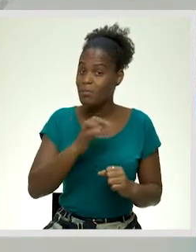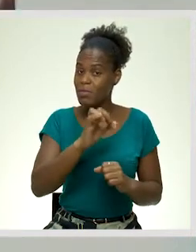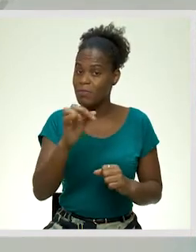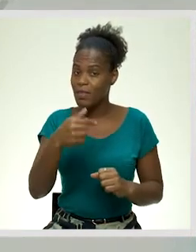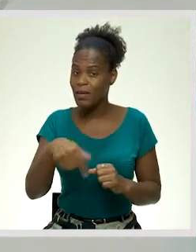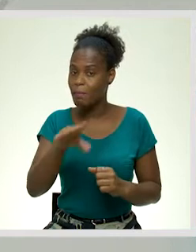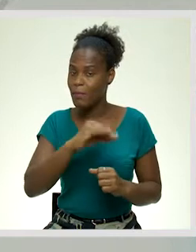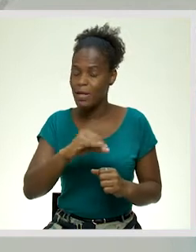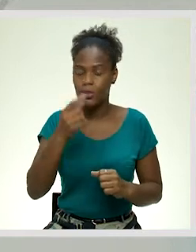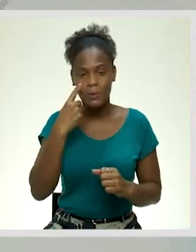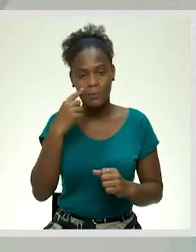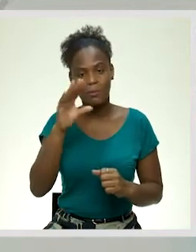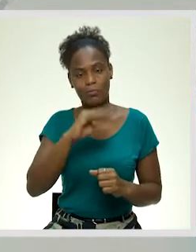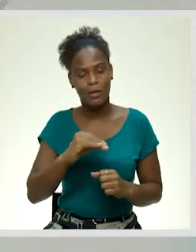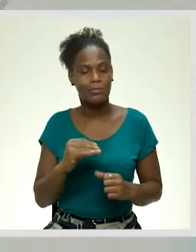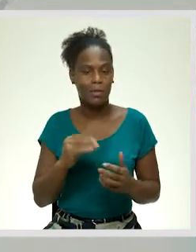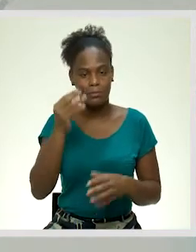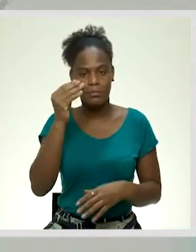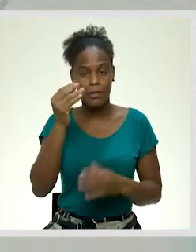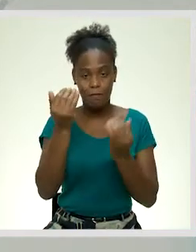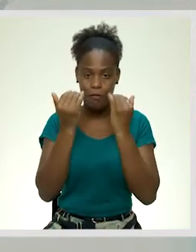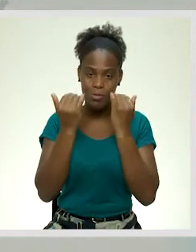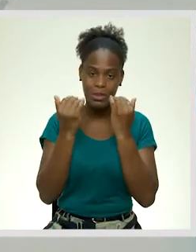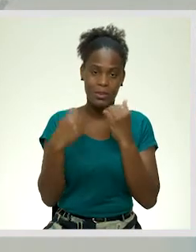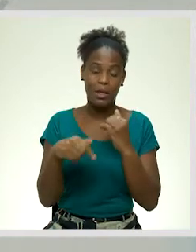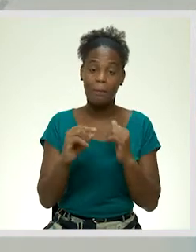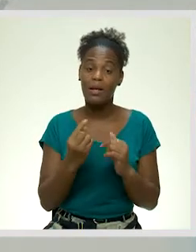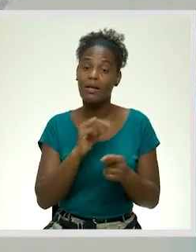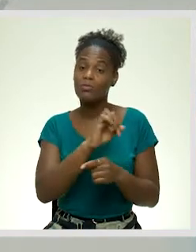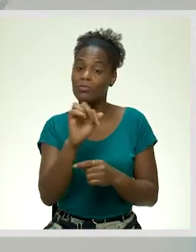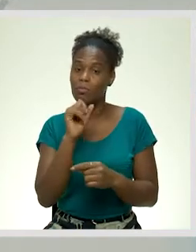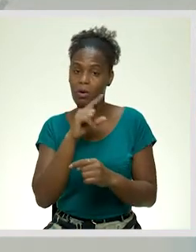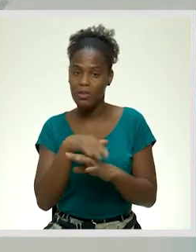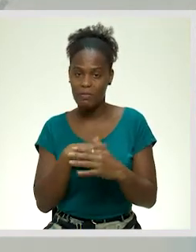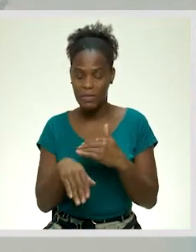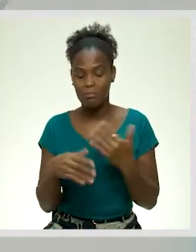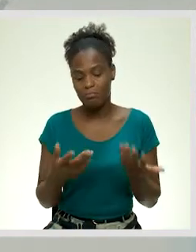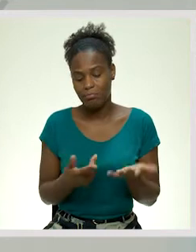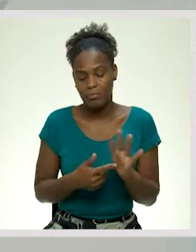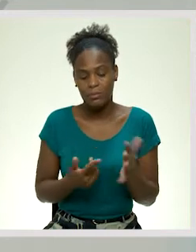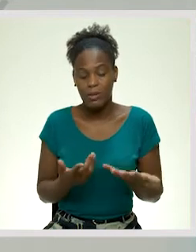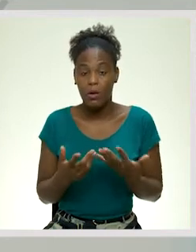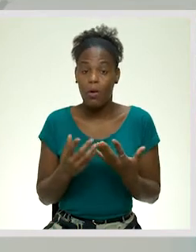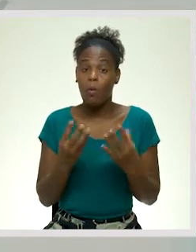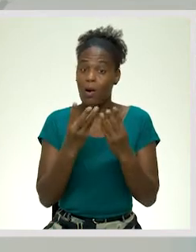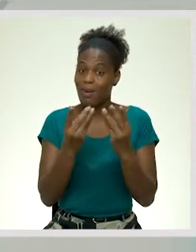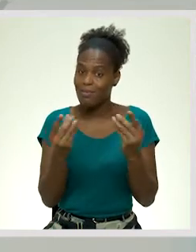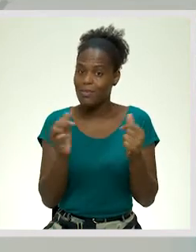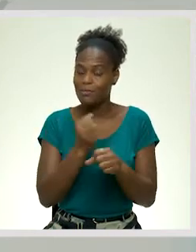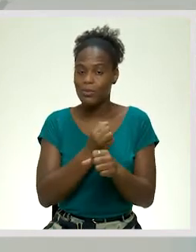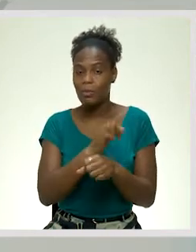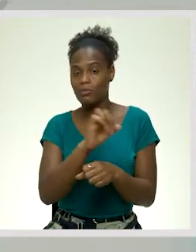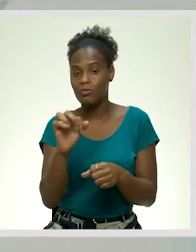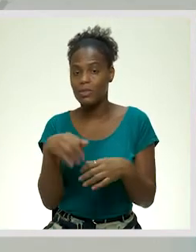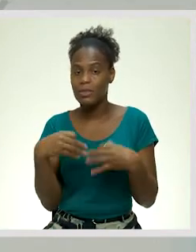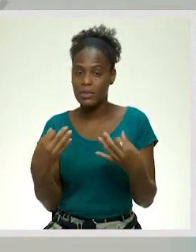-lhe ter mais bagagem, mais ferramentas e mais informações para que possa fazer, digamos assim, qualitativamente o seu trabalho.